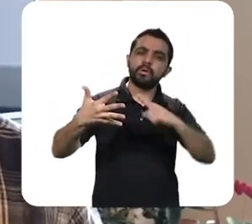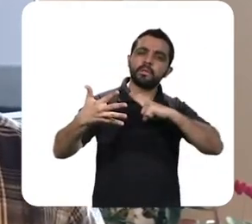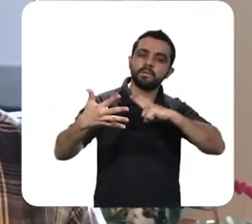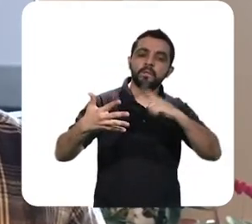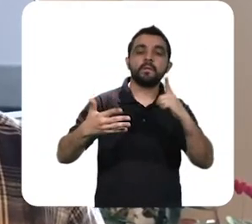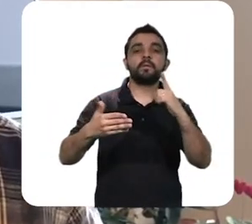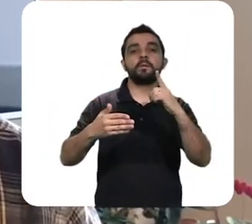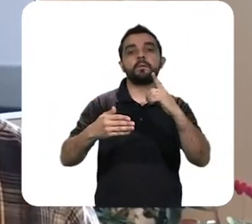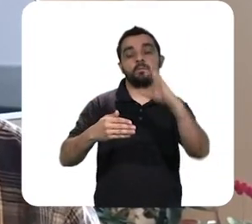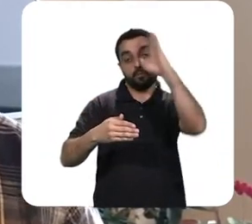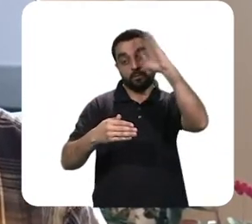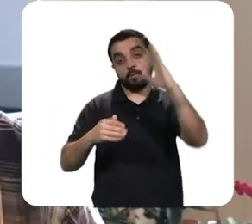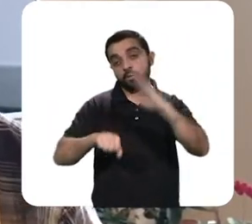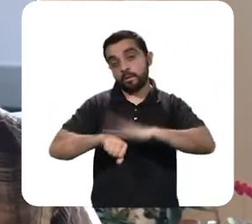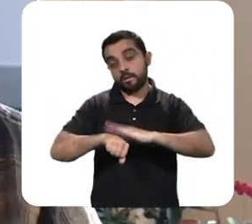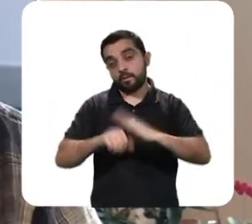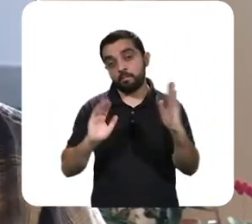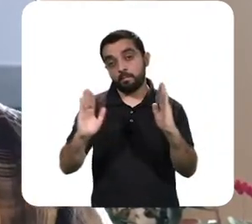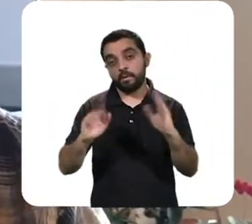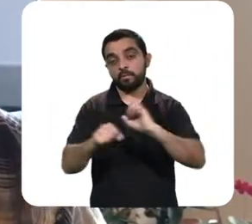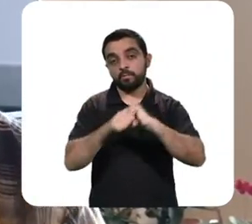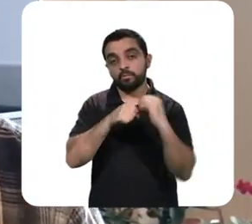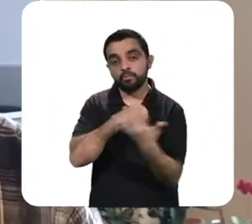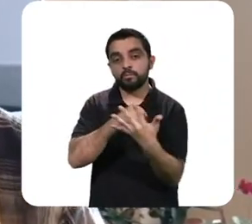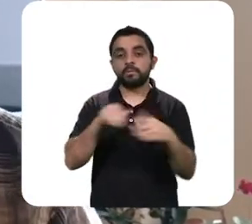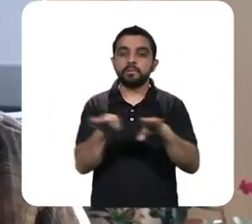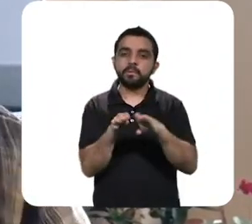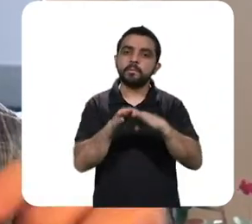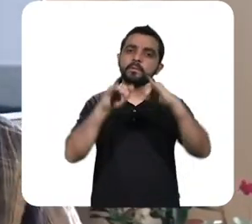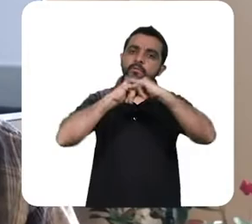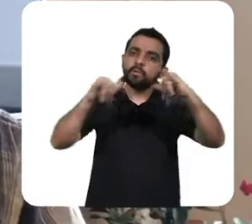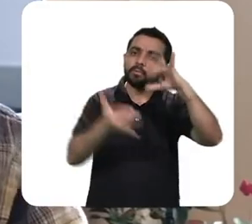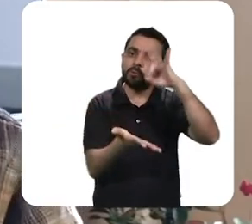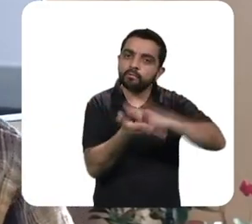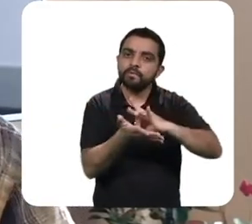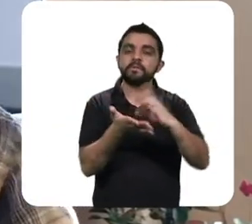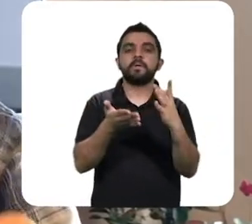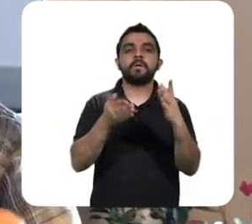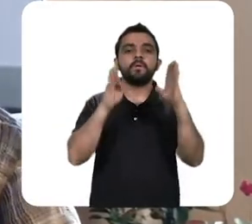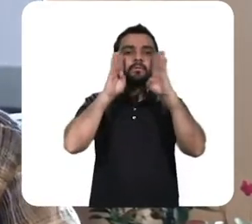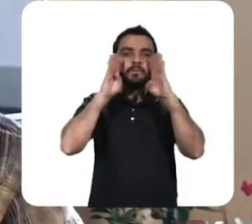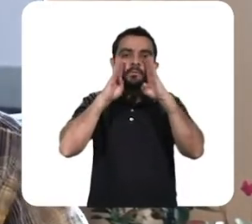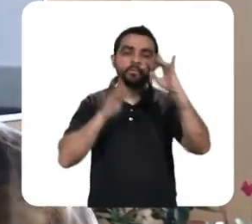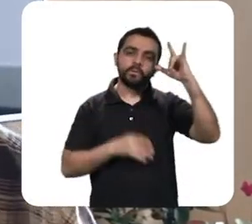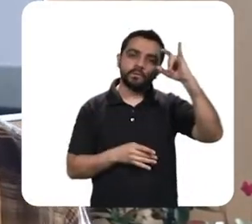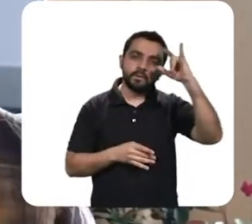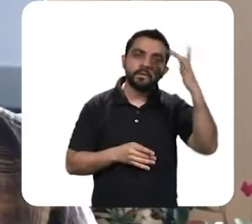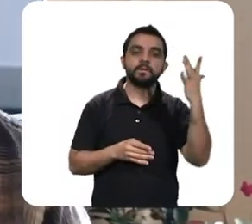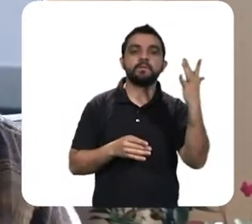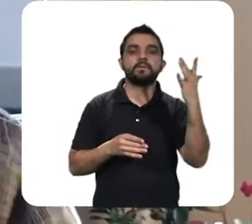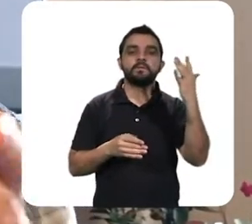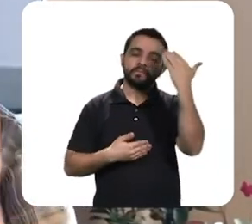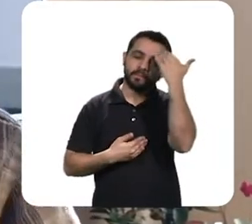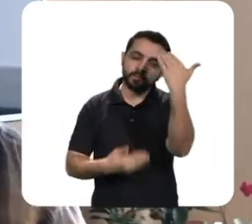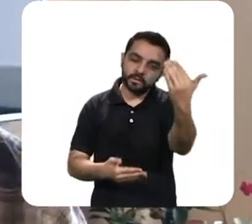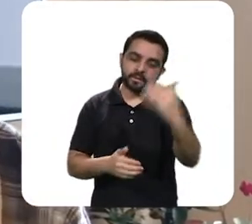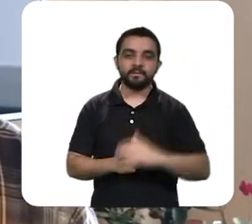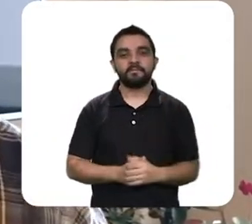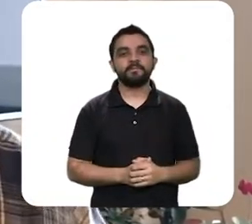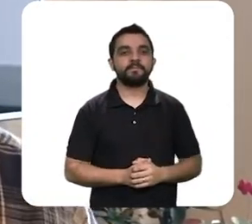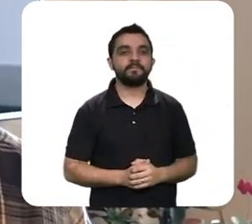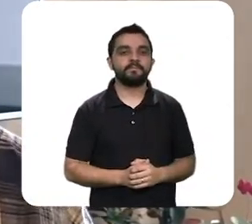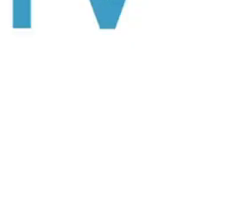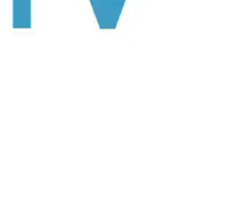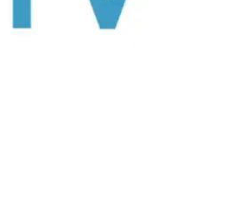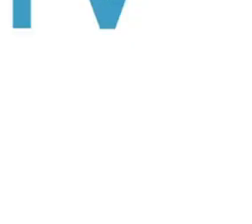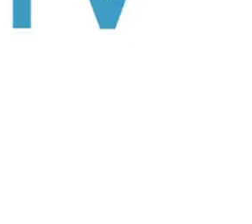pandemia do novo coronavírus nos canais oficiais da UFPR TV no Facebook no Youtube e no Instagram muito obrigado e até